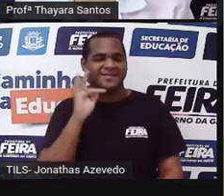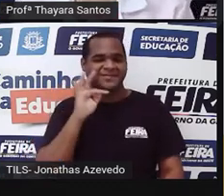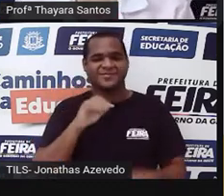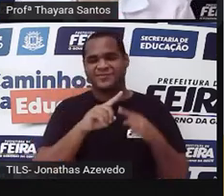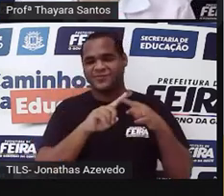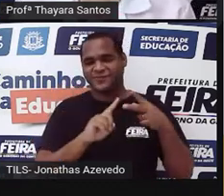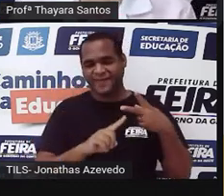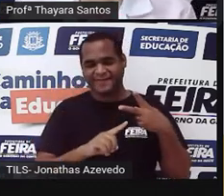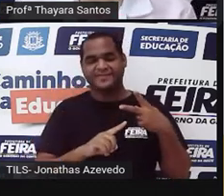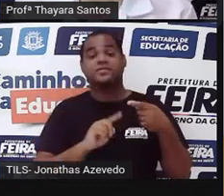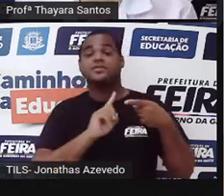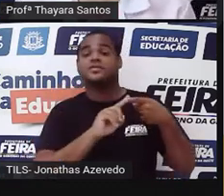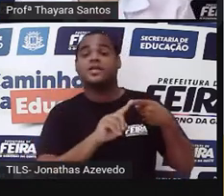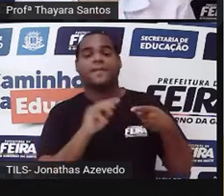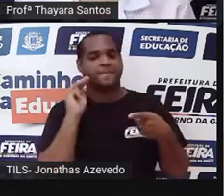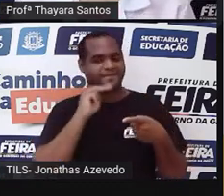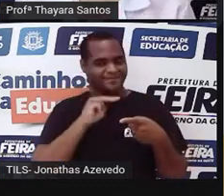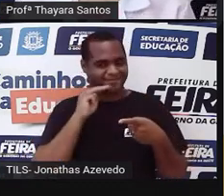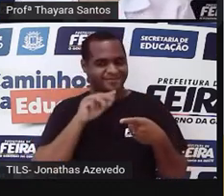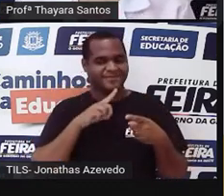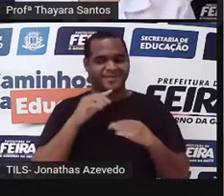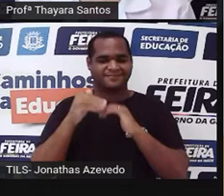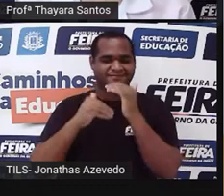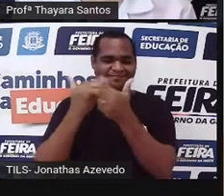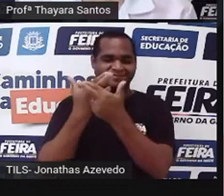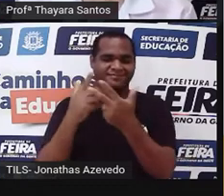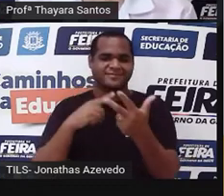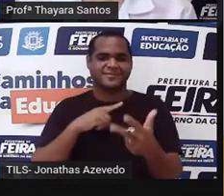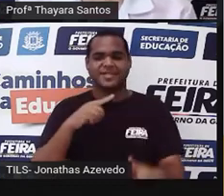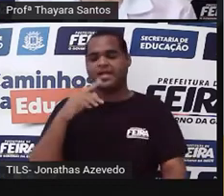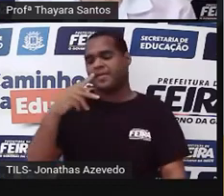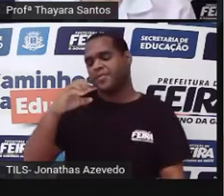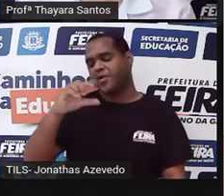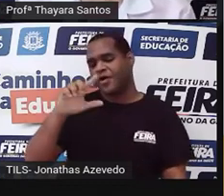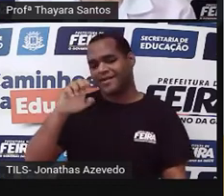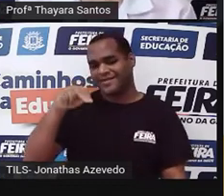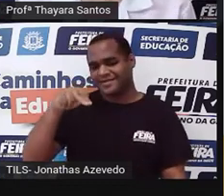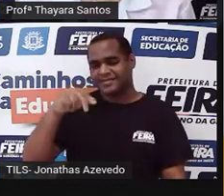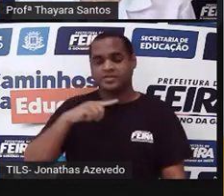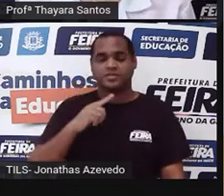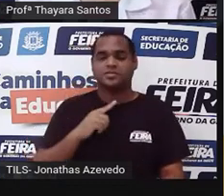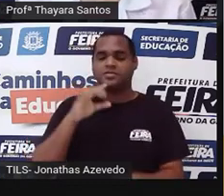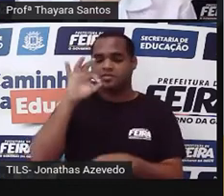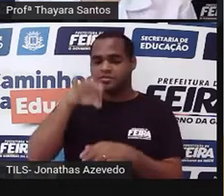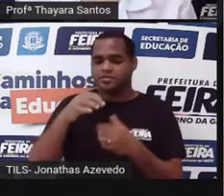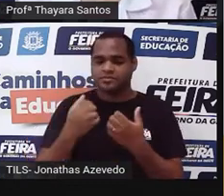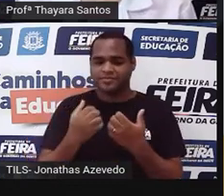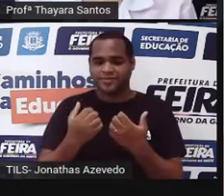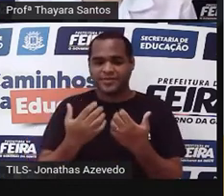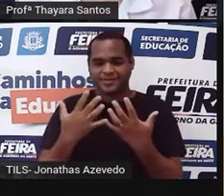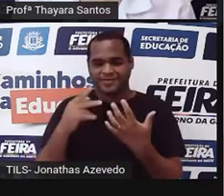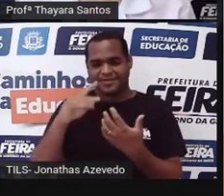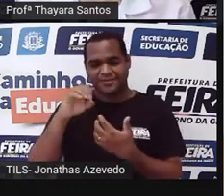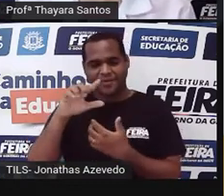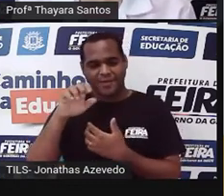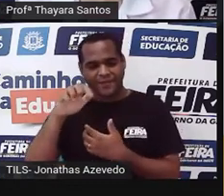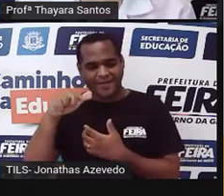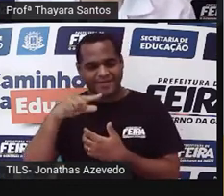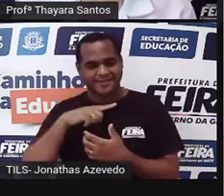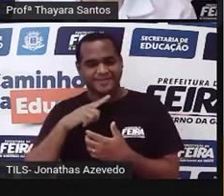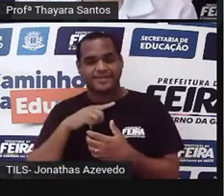estróbilo masculino, ele vai desenvolver o grão de pólen e dentro do grão de pólen vai estar a célula